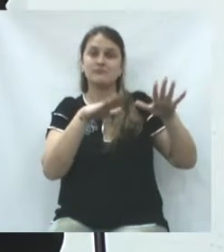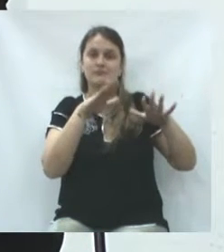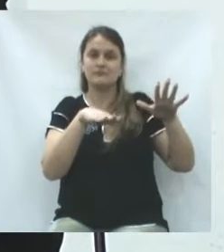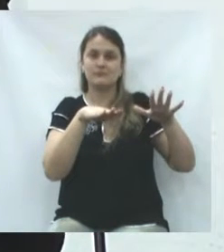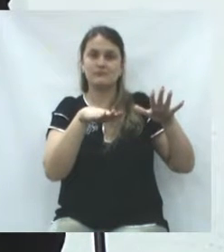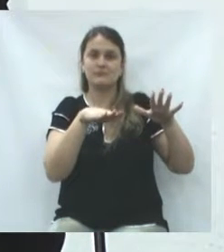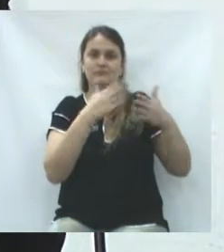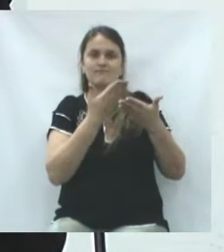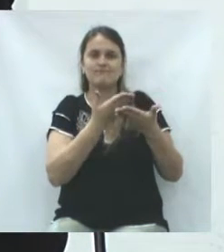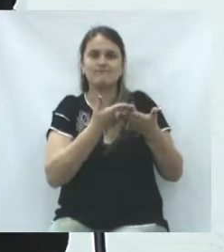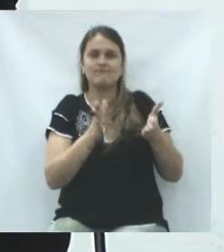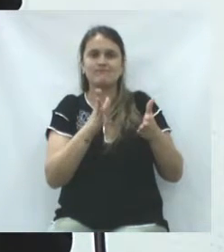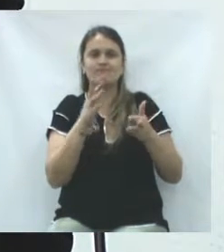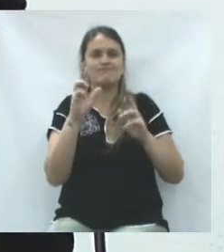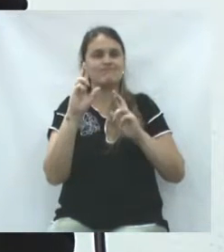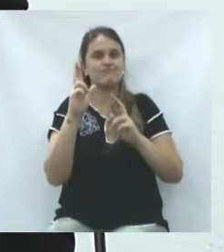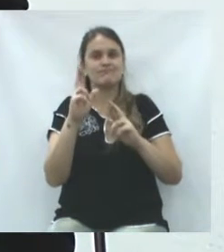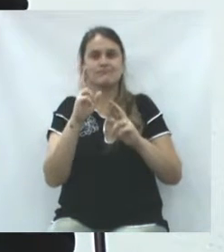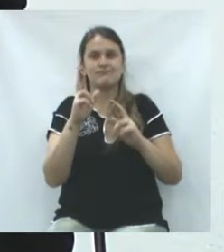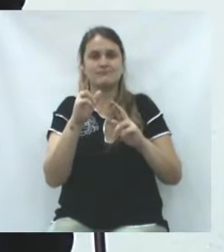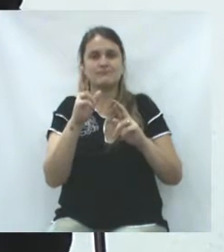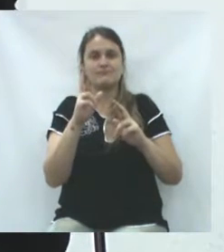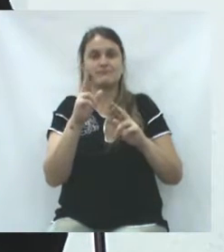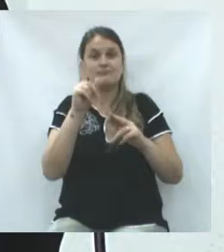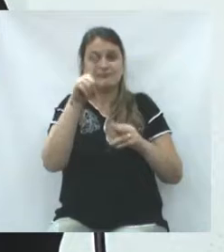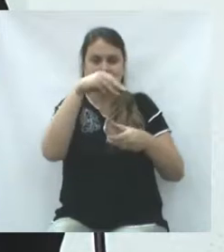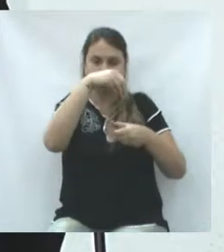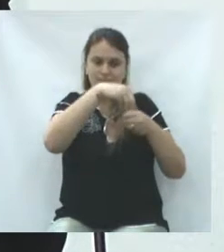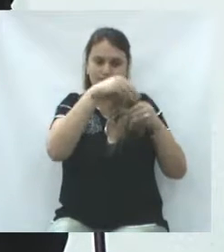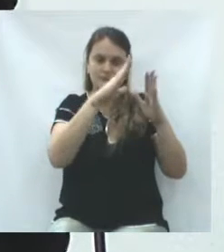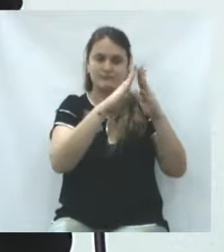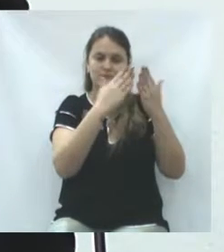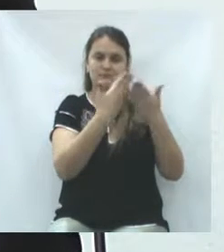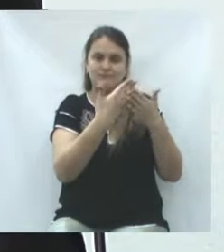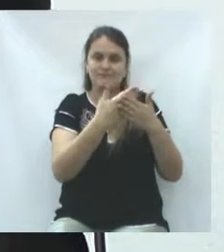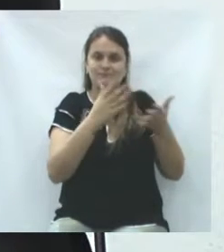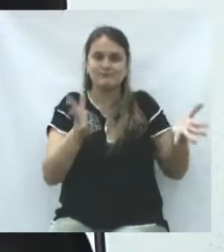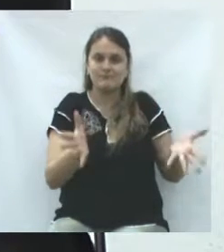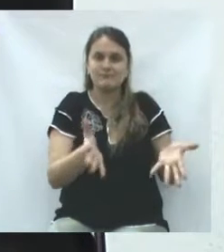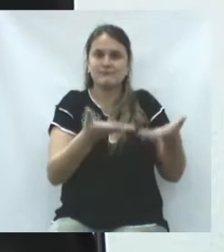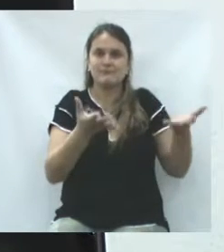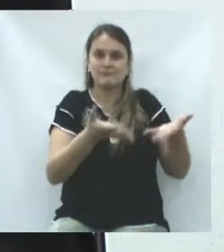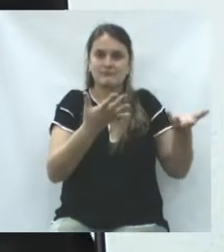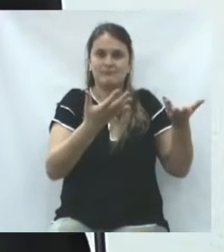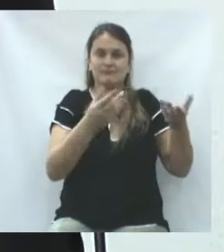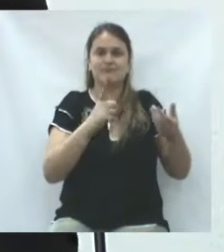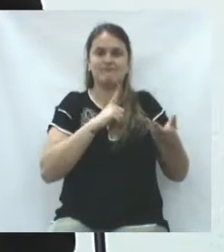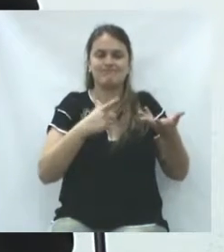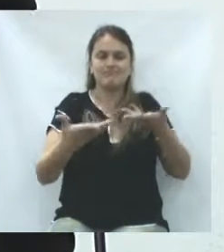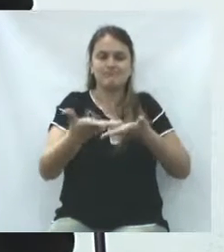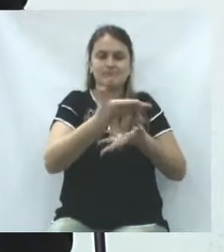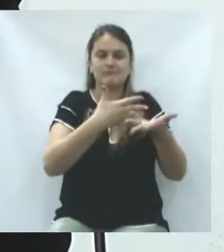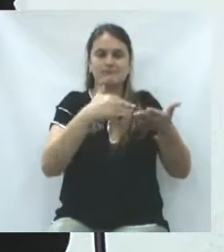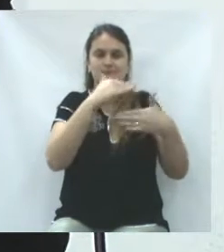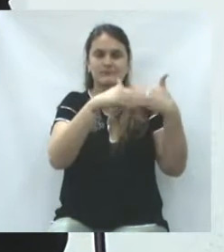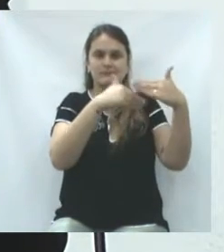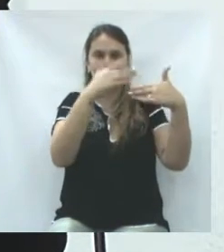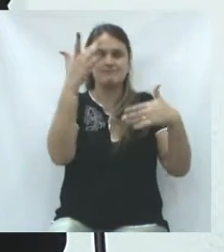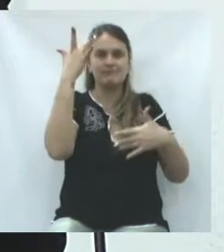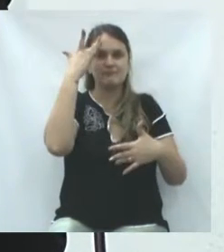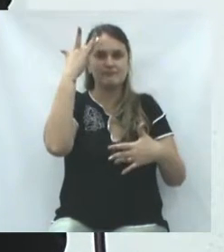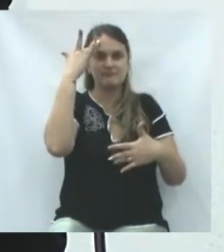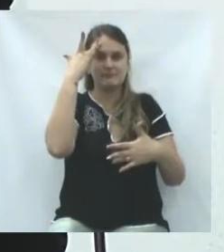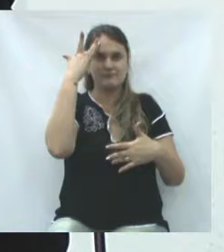vezes, eles perdem toda a esperança, é na escola que ainda resta a possibilidade do desenvolvimento e na